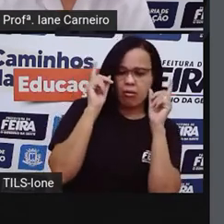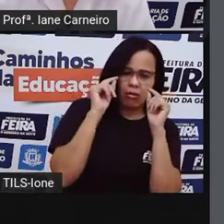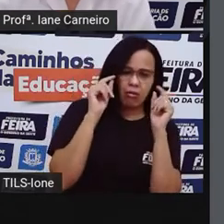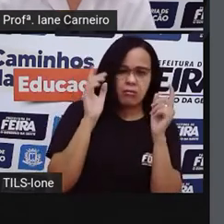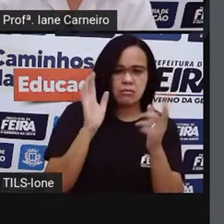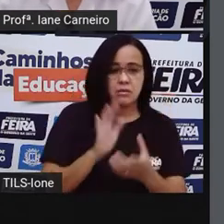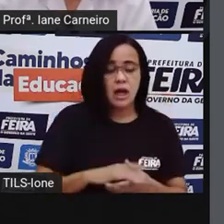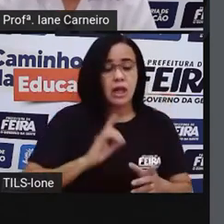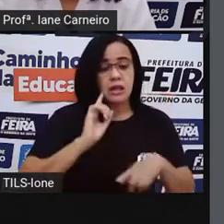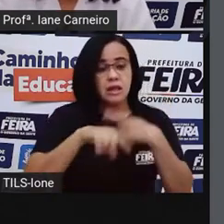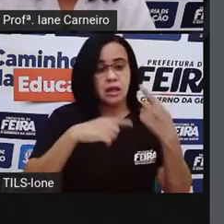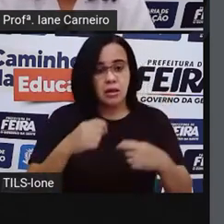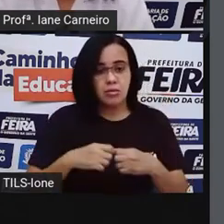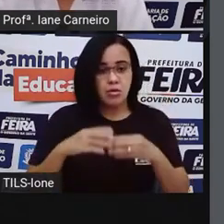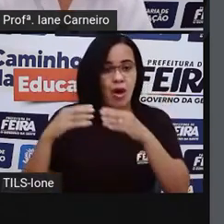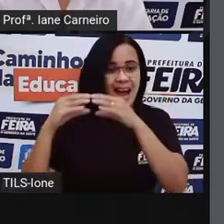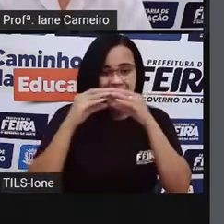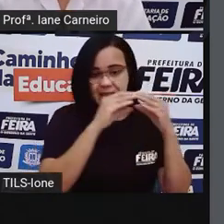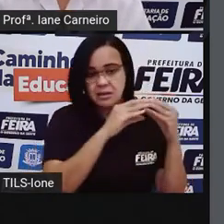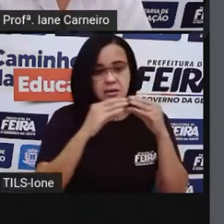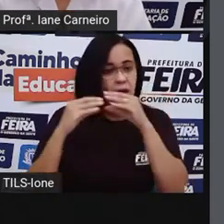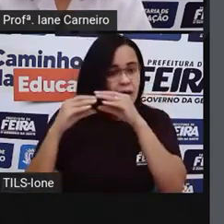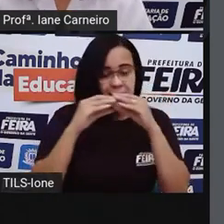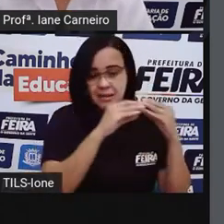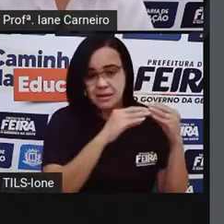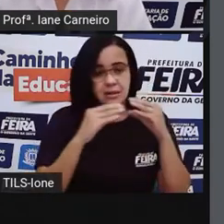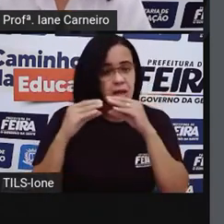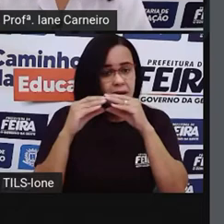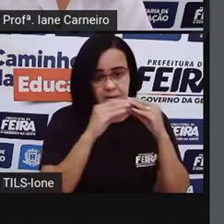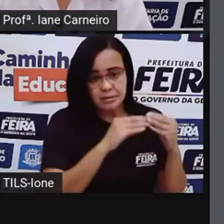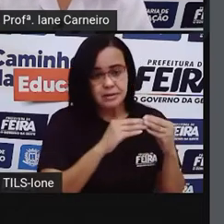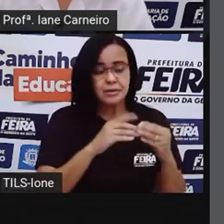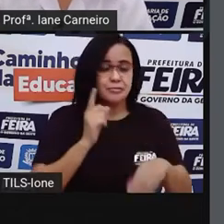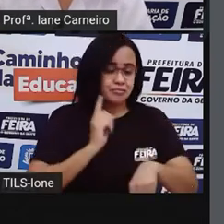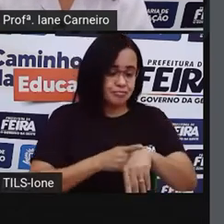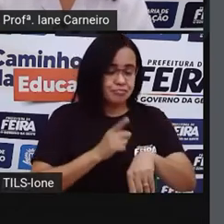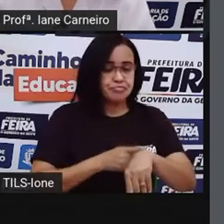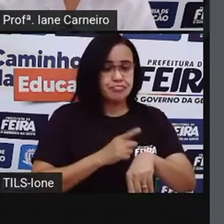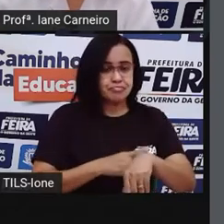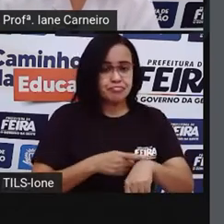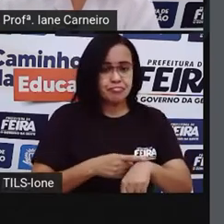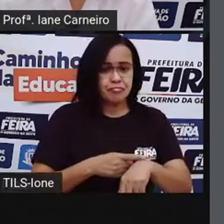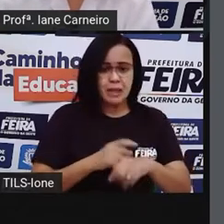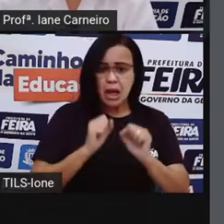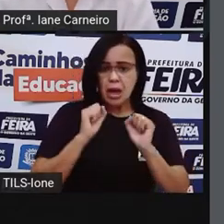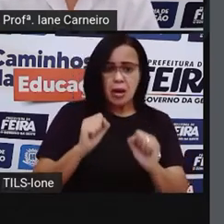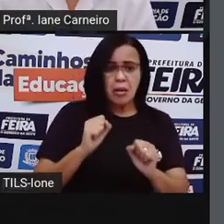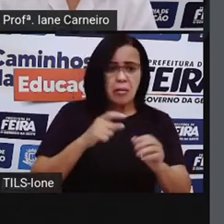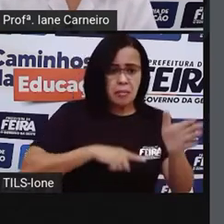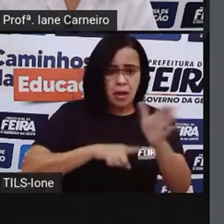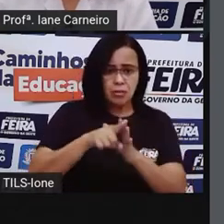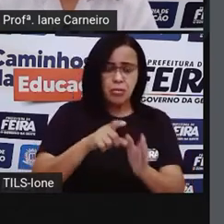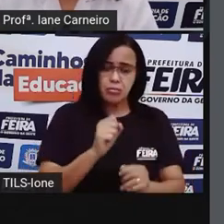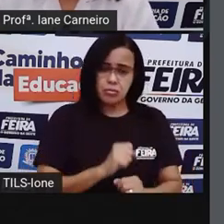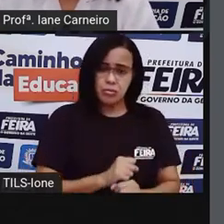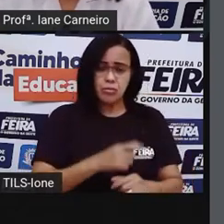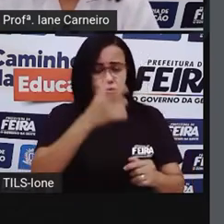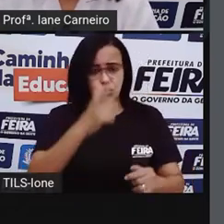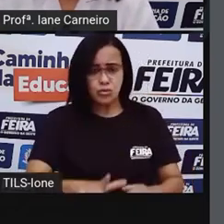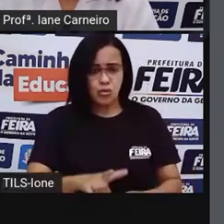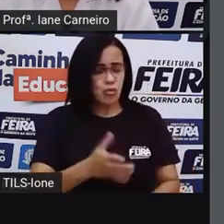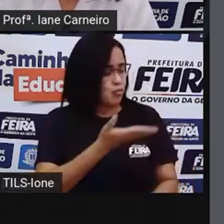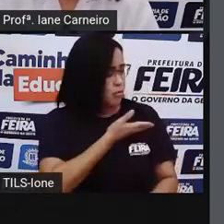a galinha ruiva tornou-a perguntar se gostariam de ajudá-la. O que será que eles responderam?